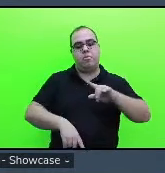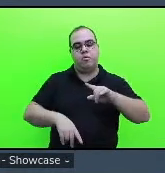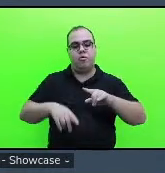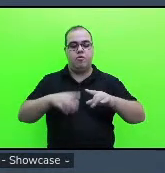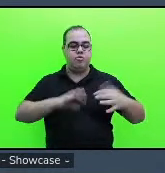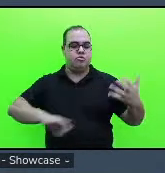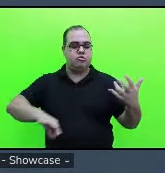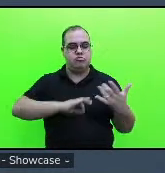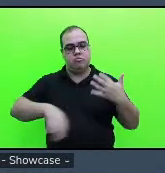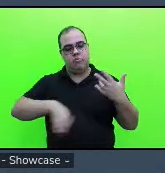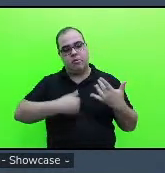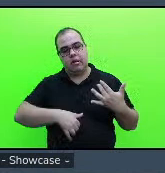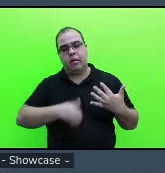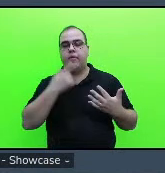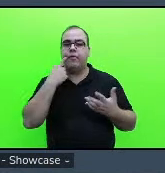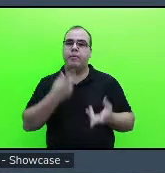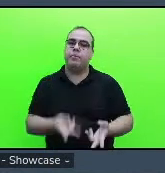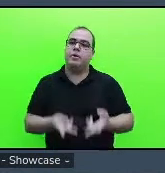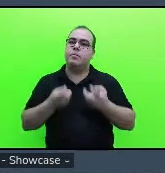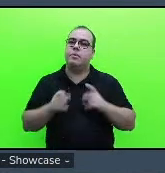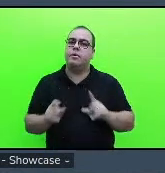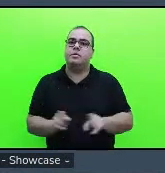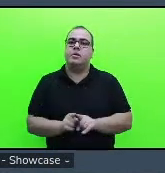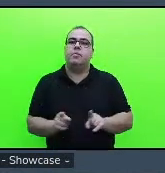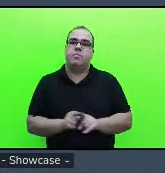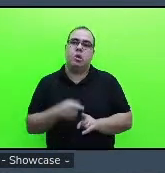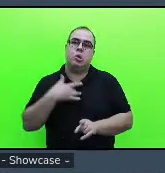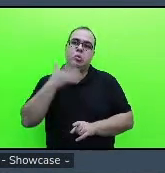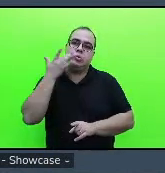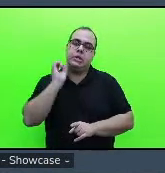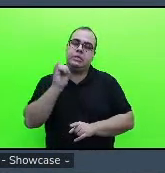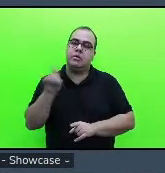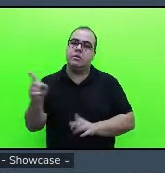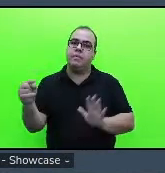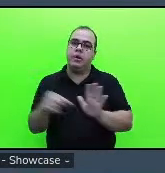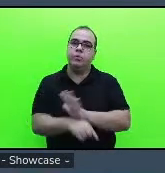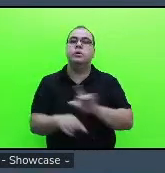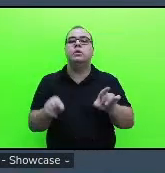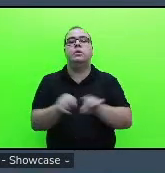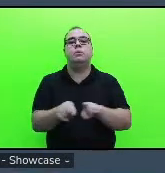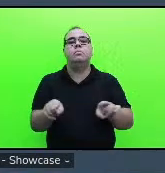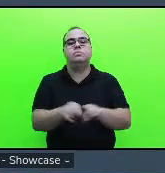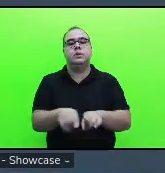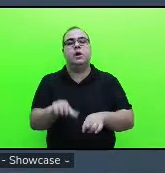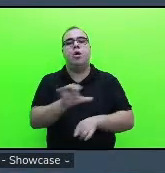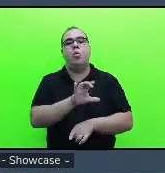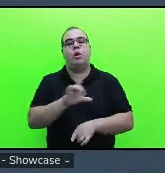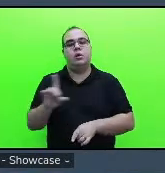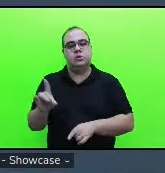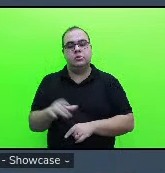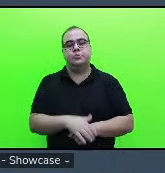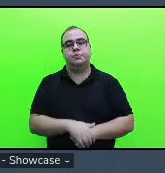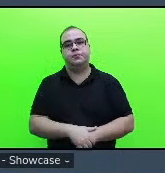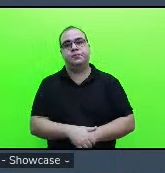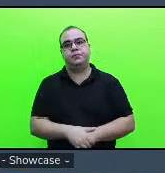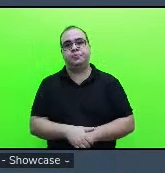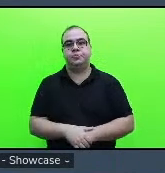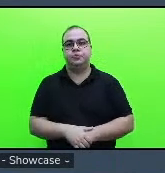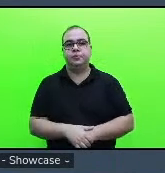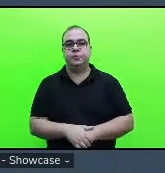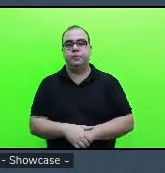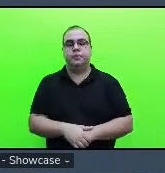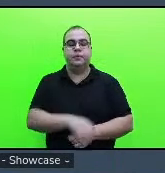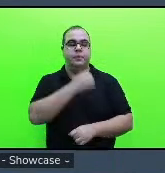não sei se foi essa essa pergunta a questão da coordenação sim tá bem tá Cila eu